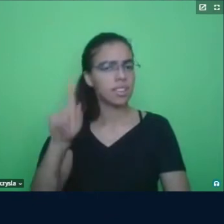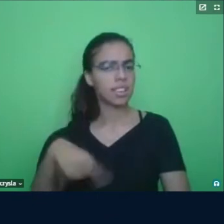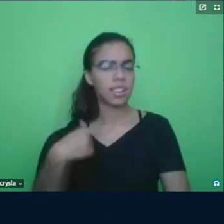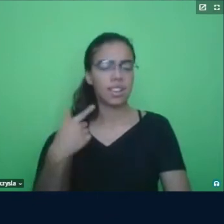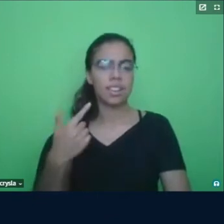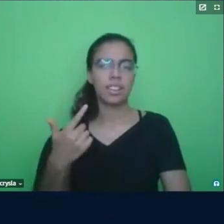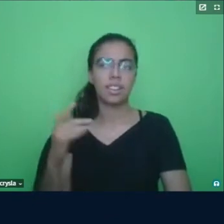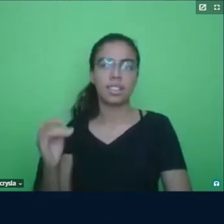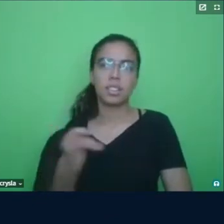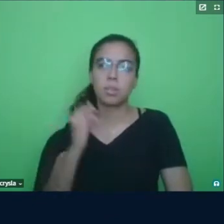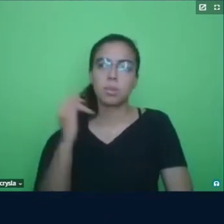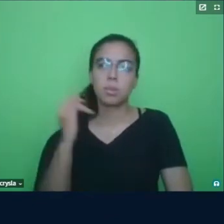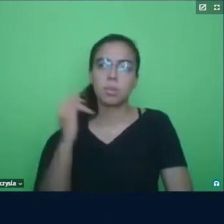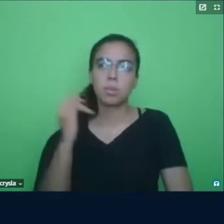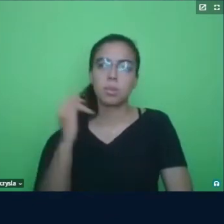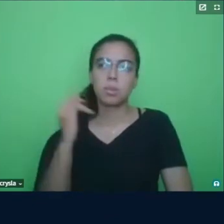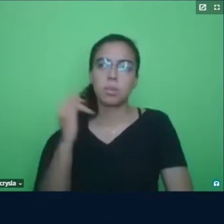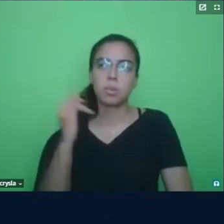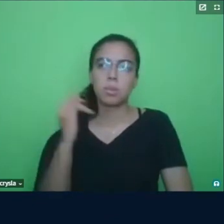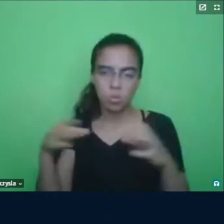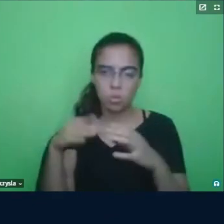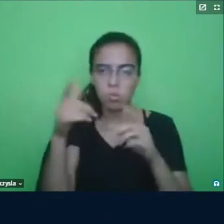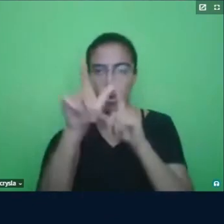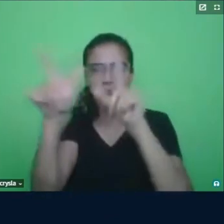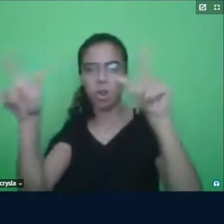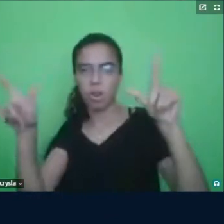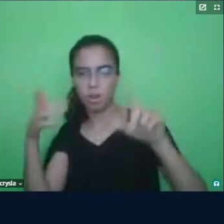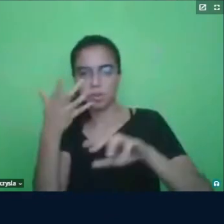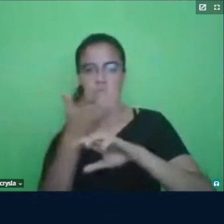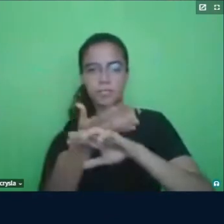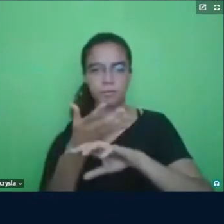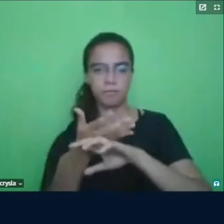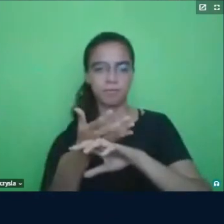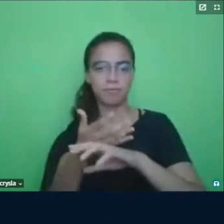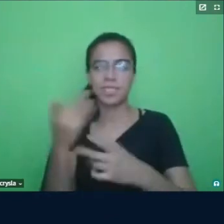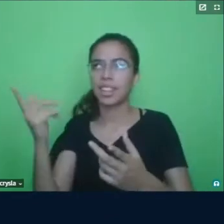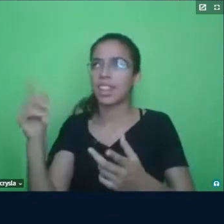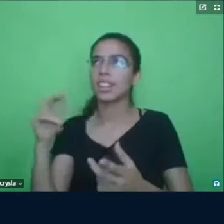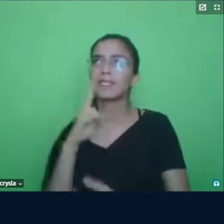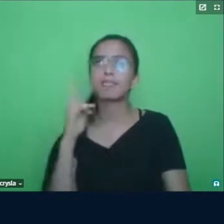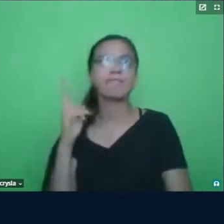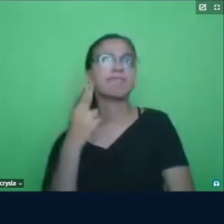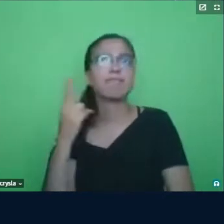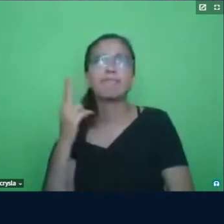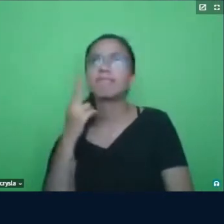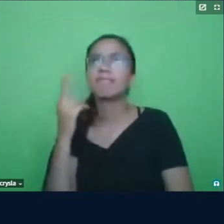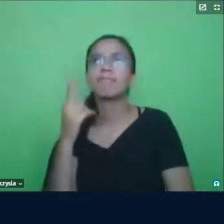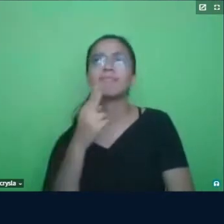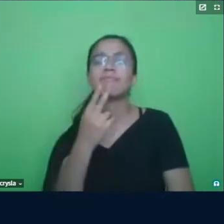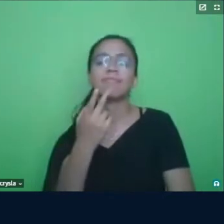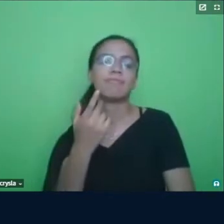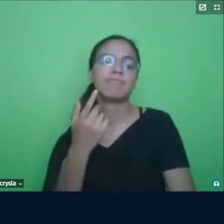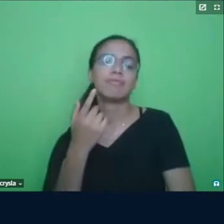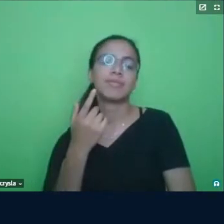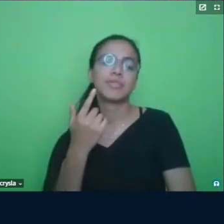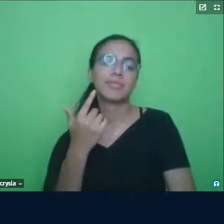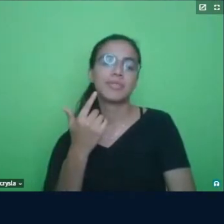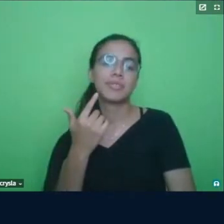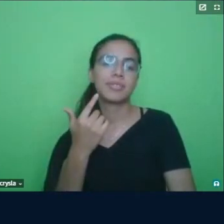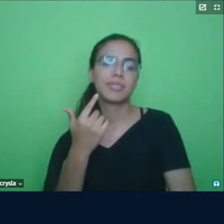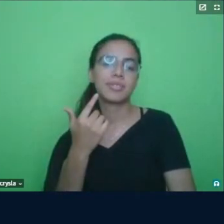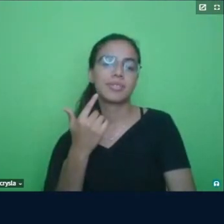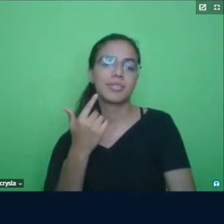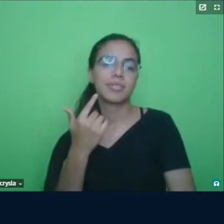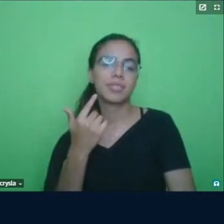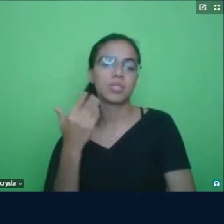multidisciplinar, né, nesse contexto. Não tem como a gente desconsiderar, porque